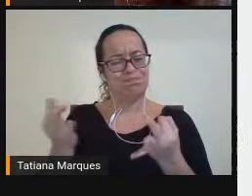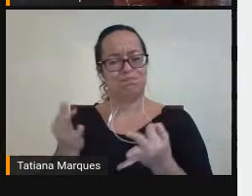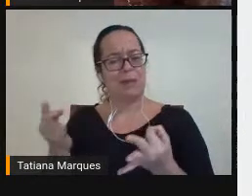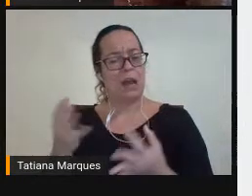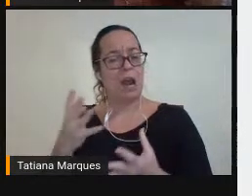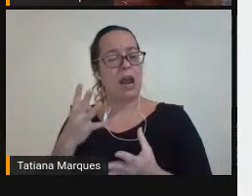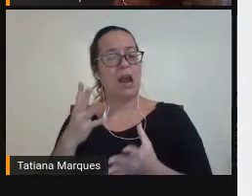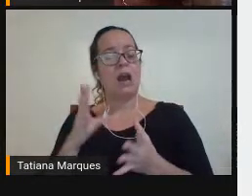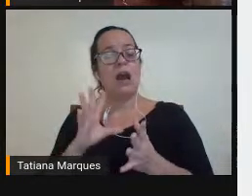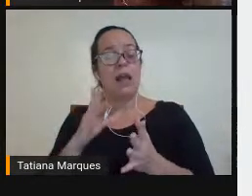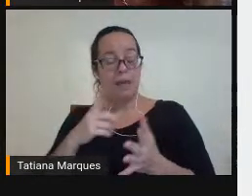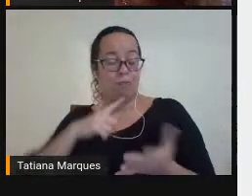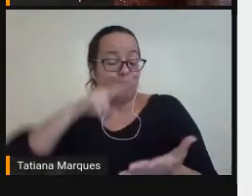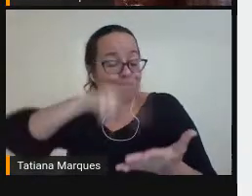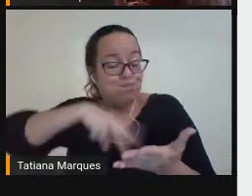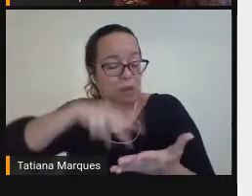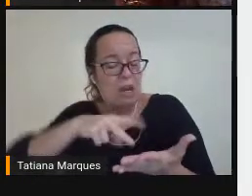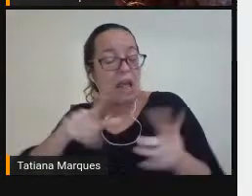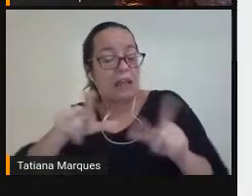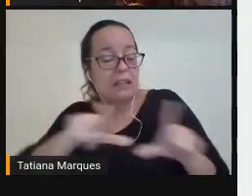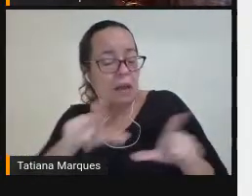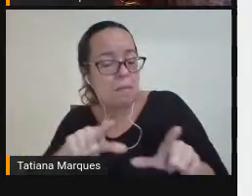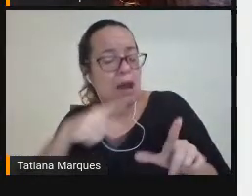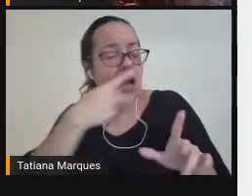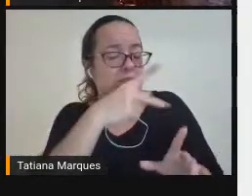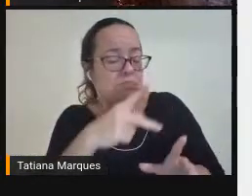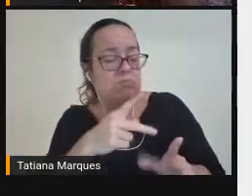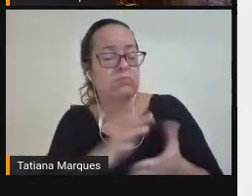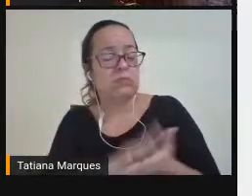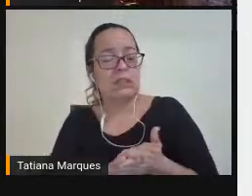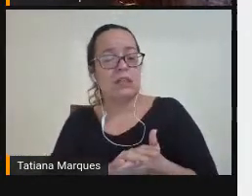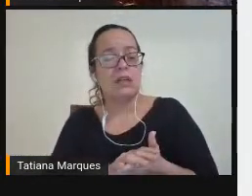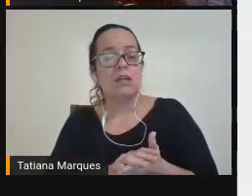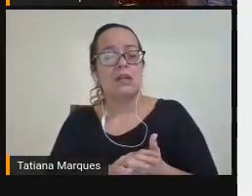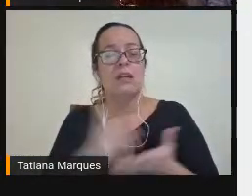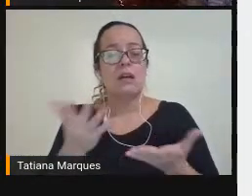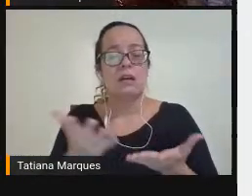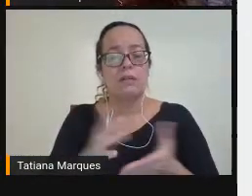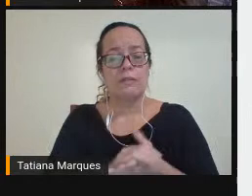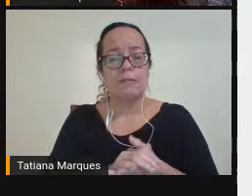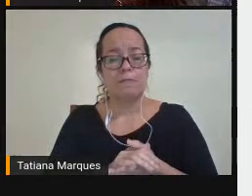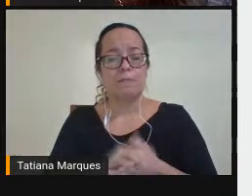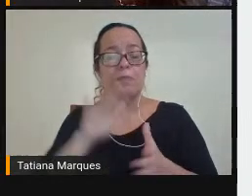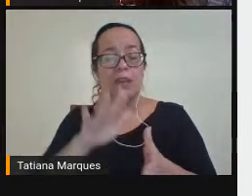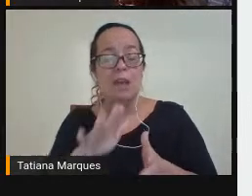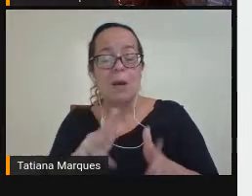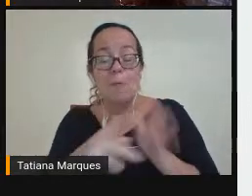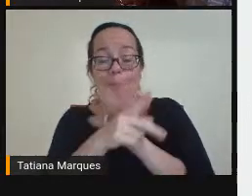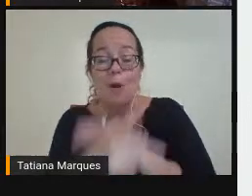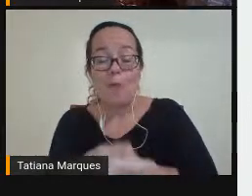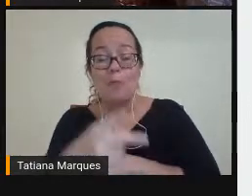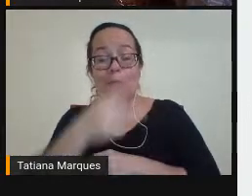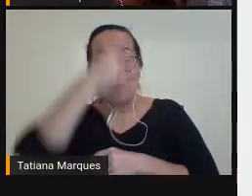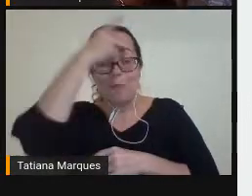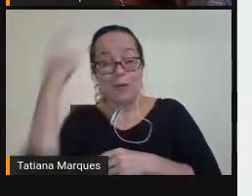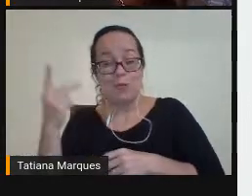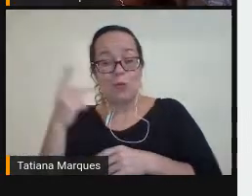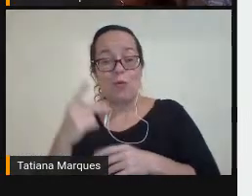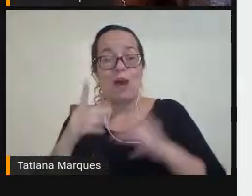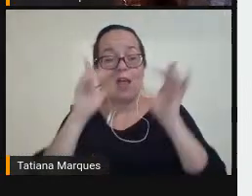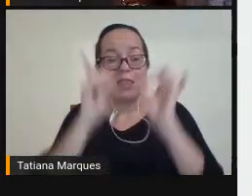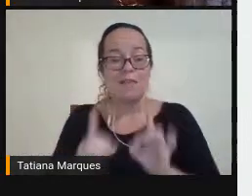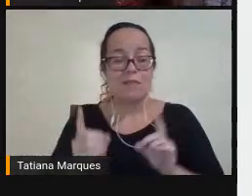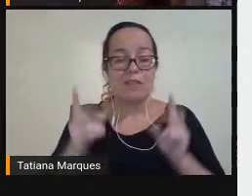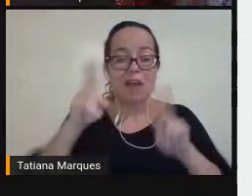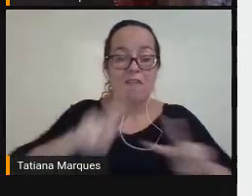Alguns Alguns trabalhos De podcast Com pessoas Com deficiência Visual Para garantir Essa acessibilidade